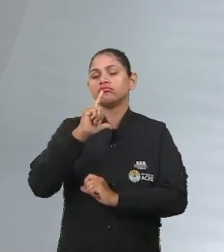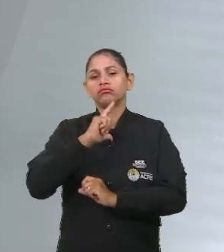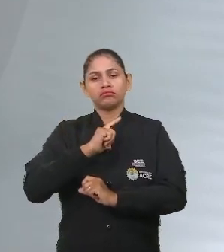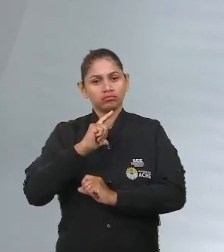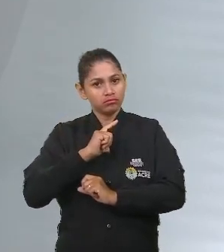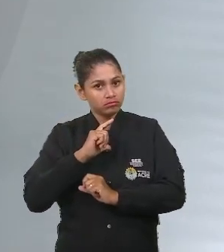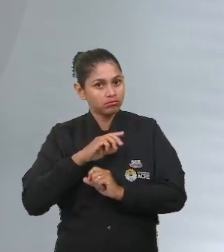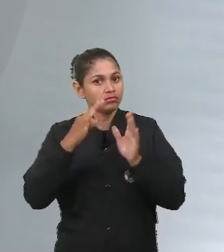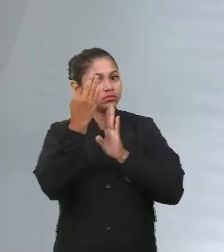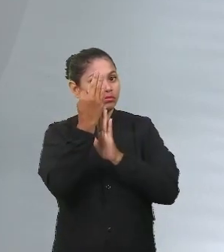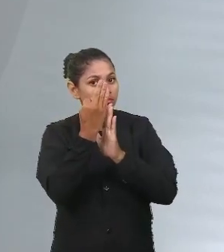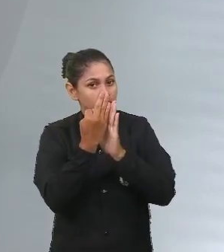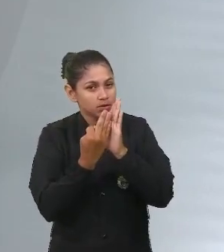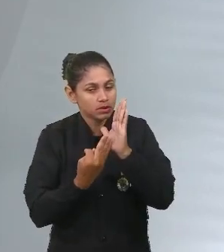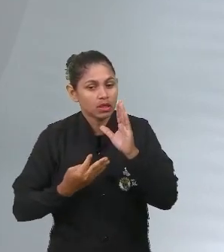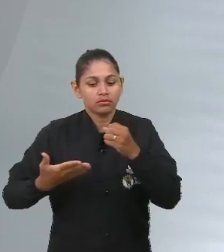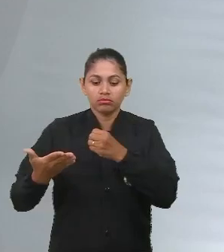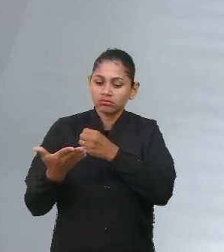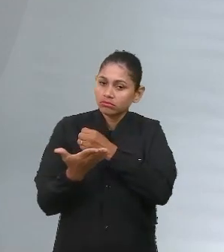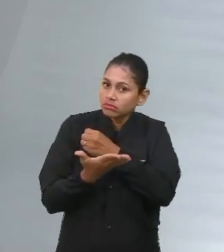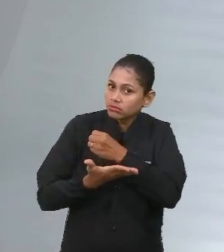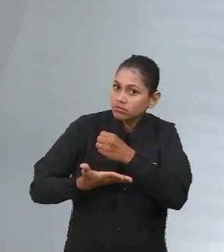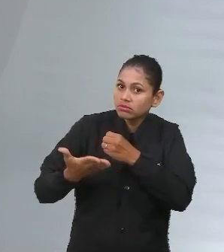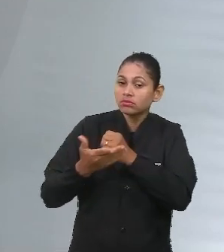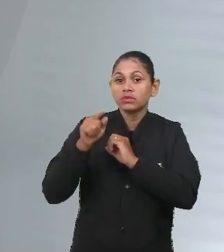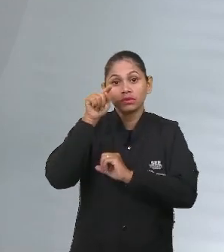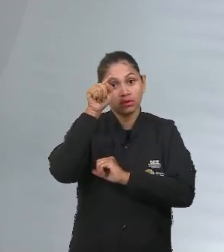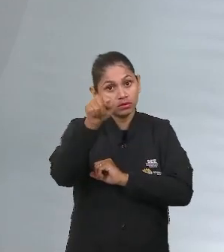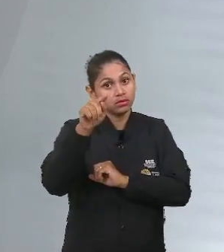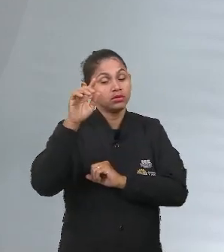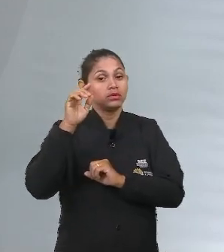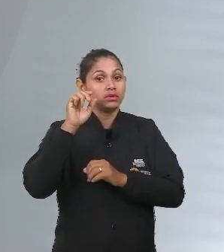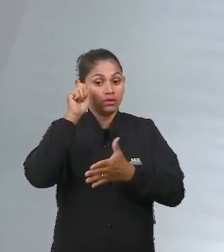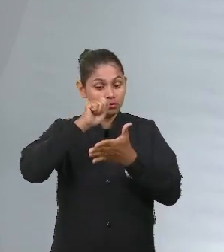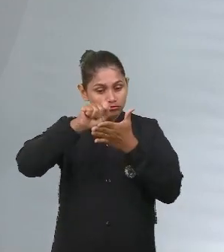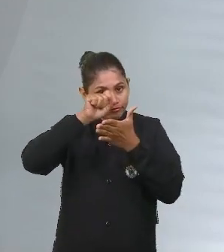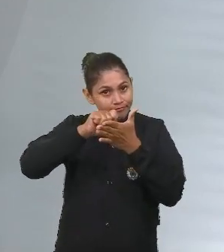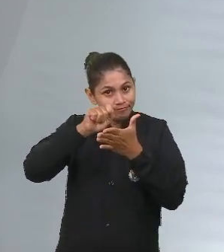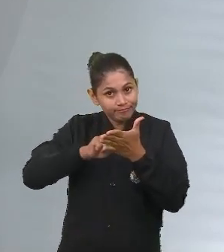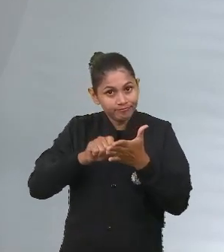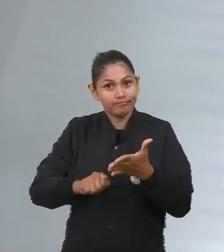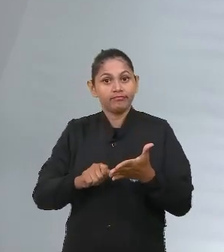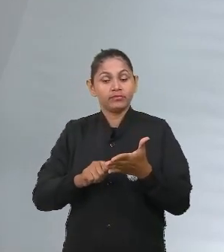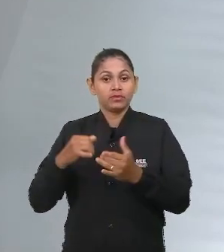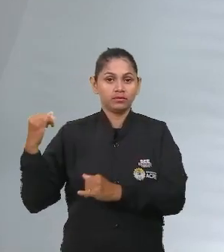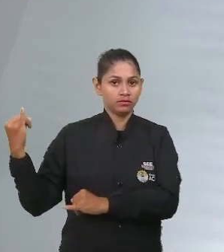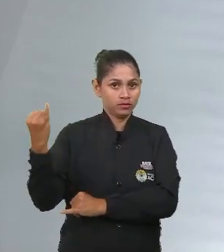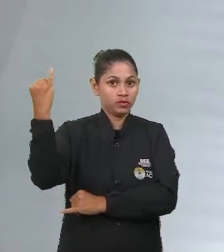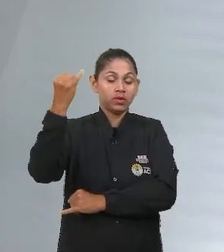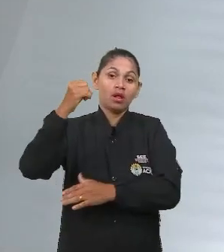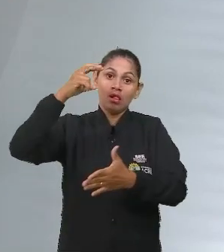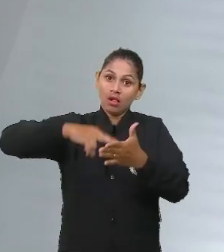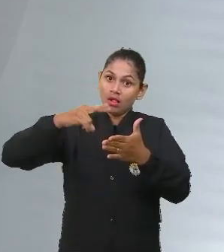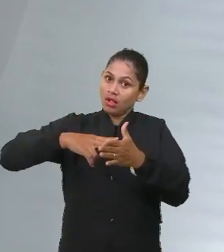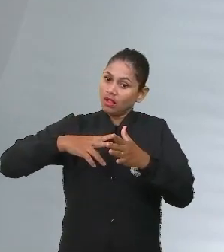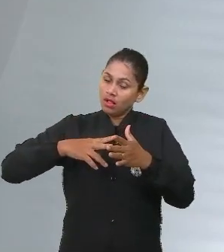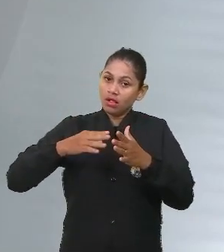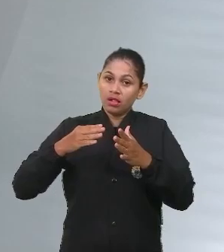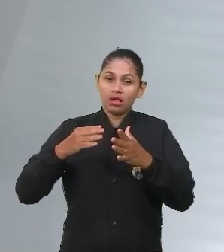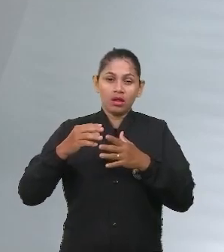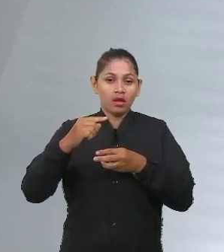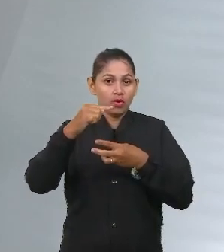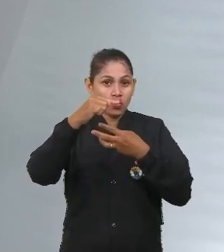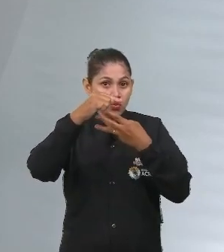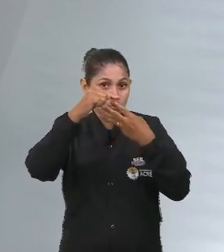que vão lhe dar a base para aquilo que você vai escrever. É importante que você leia todos os textos, faça suas